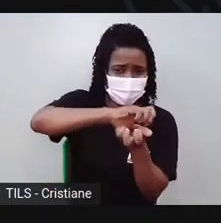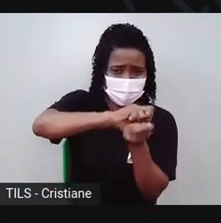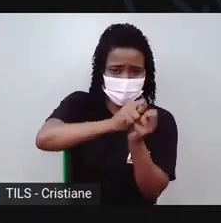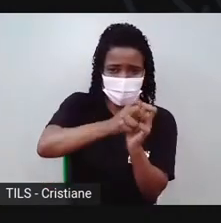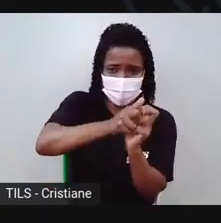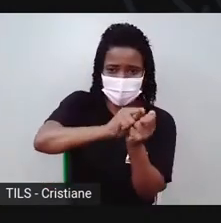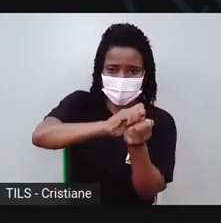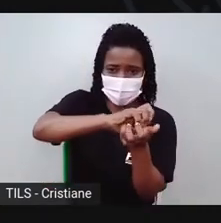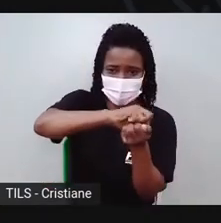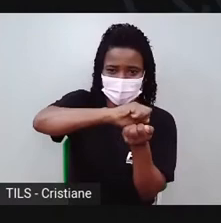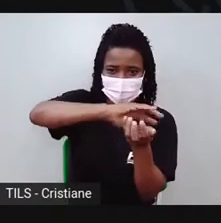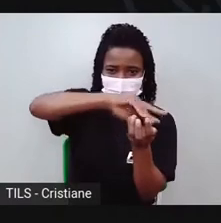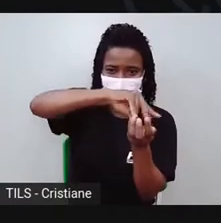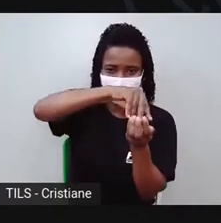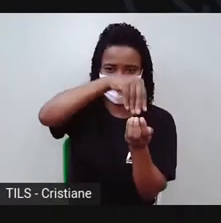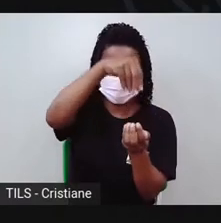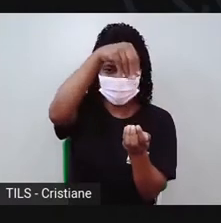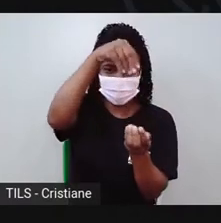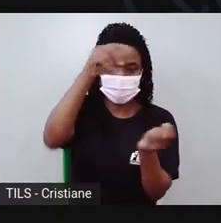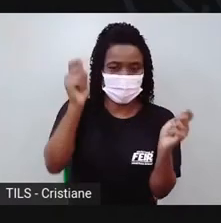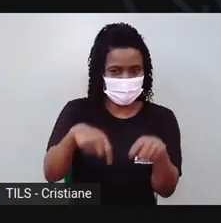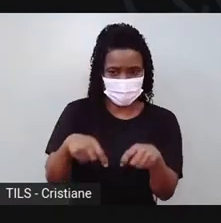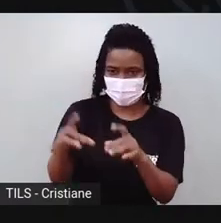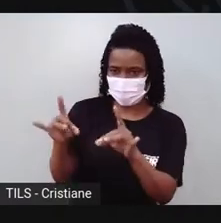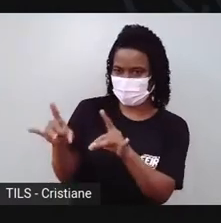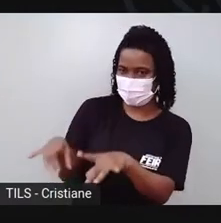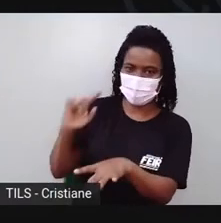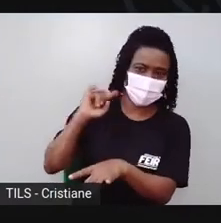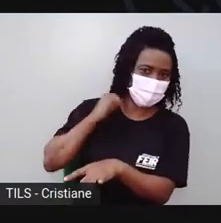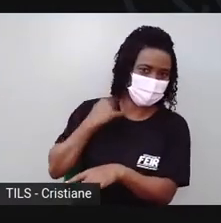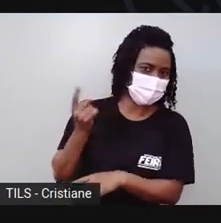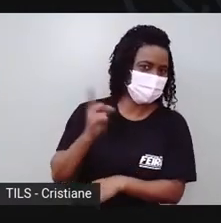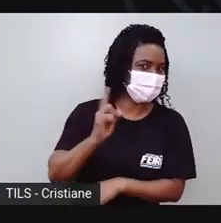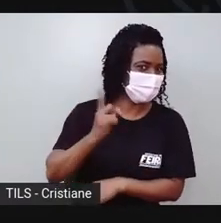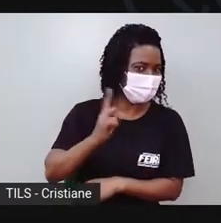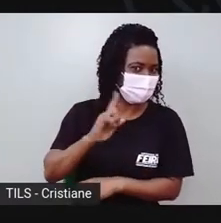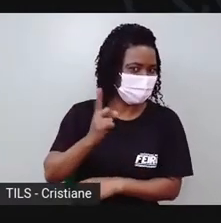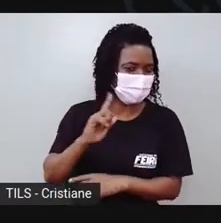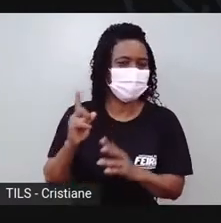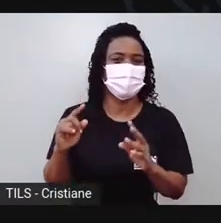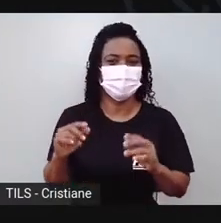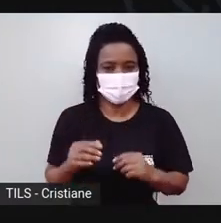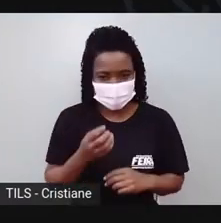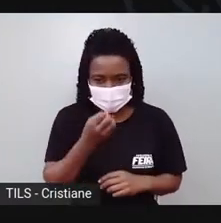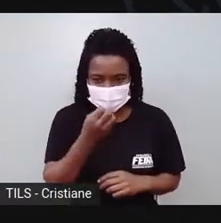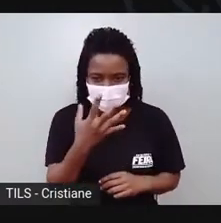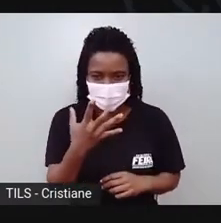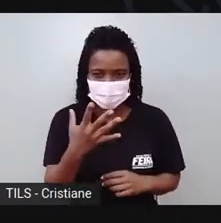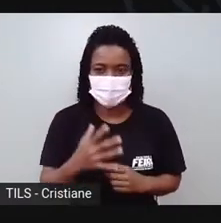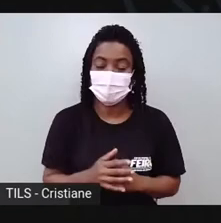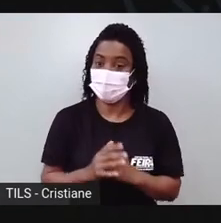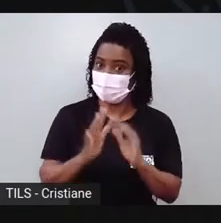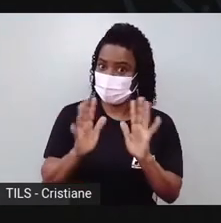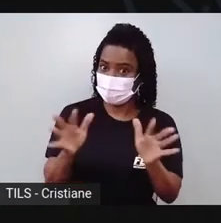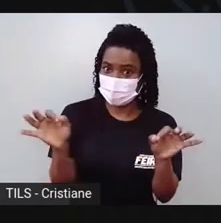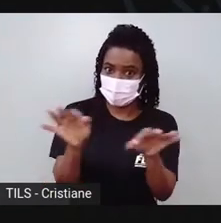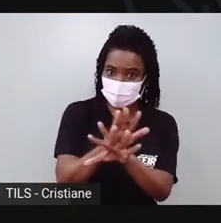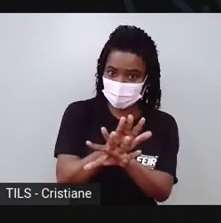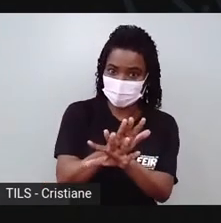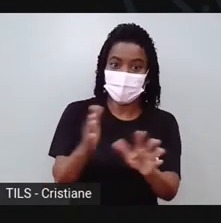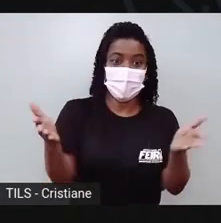Não é essa lama do chão, não, né? Pronto. Limpei a mão. Aí nós vamos pegar agora, fazer uma,